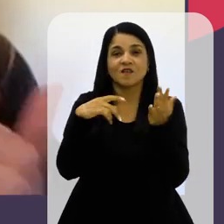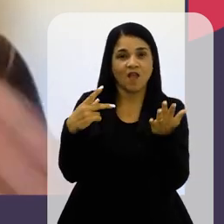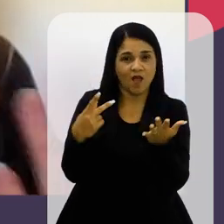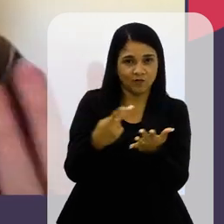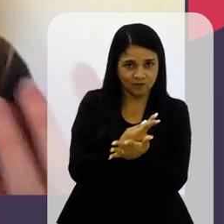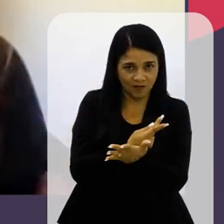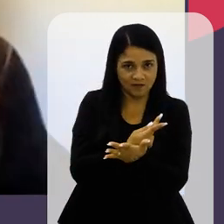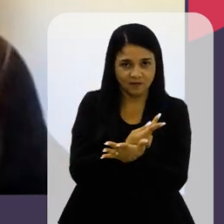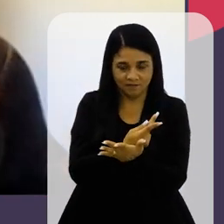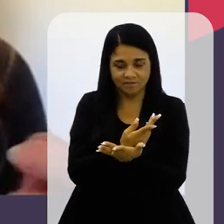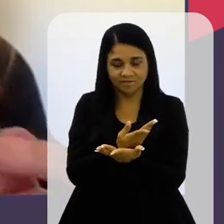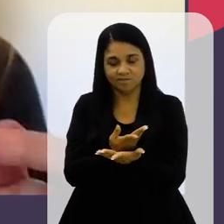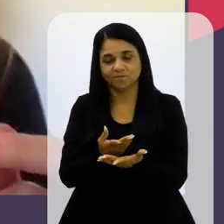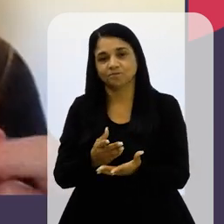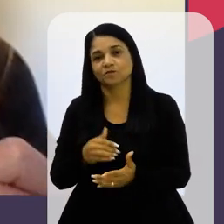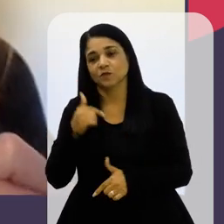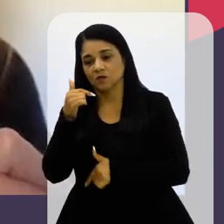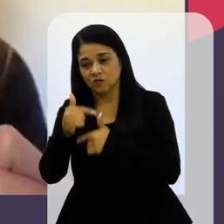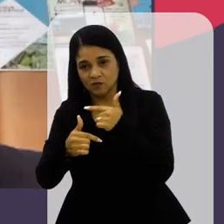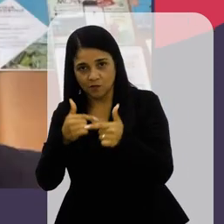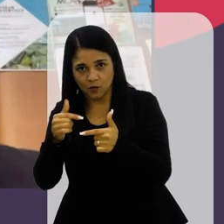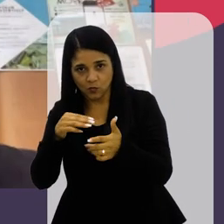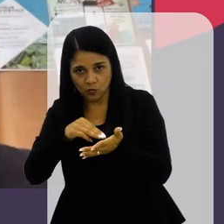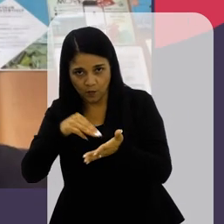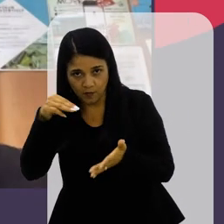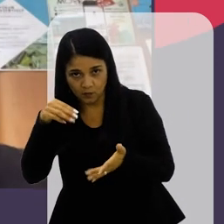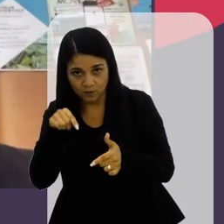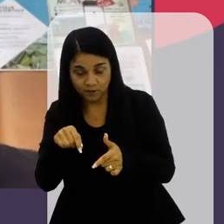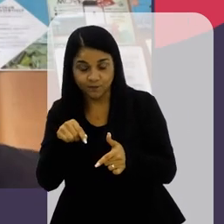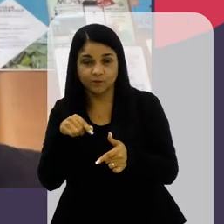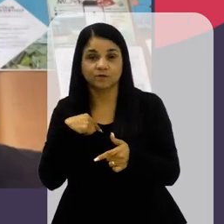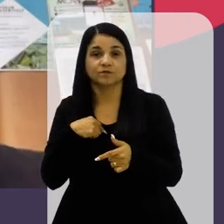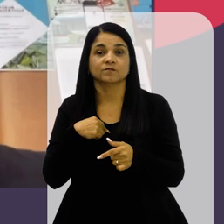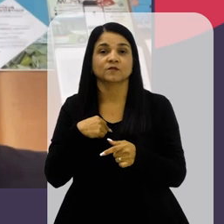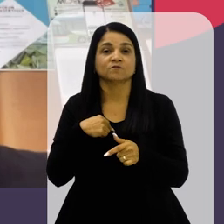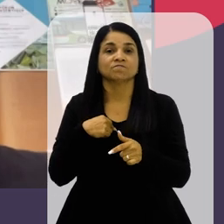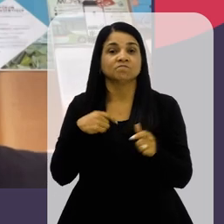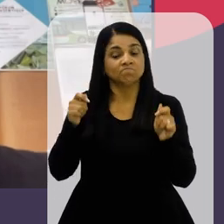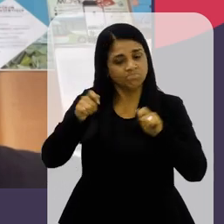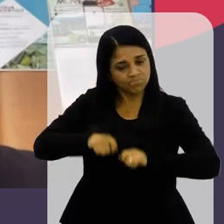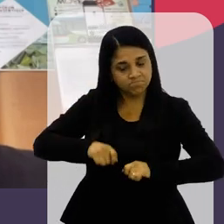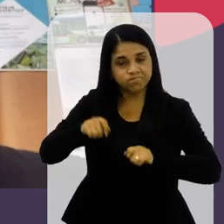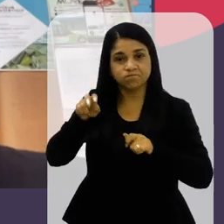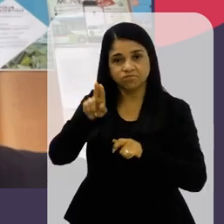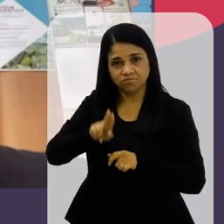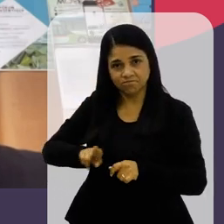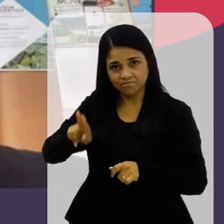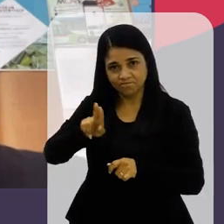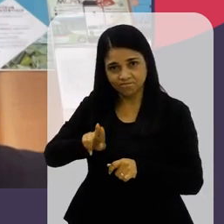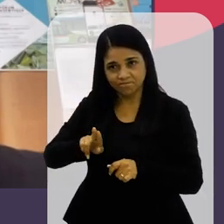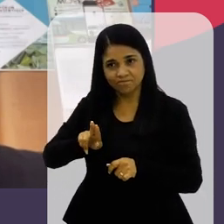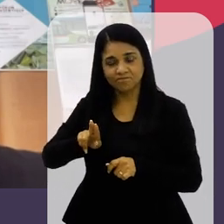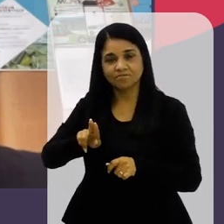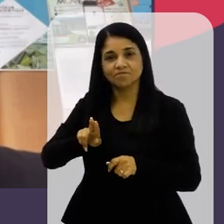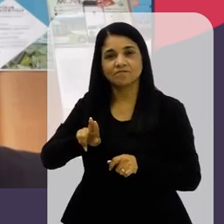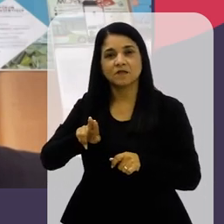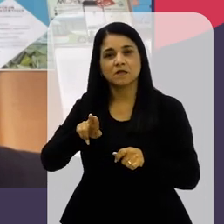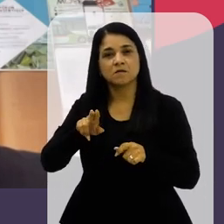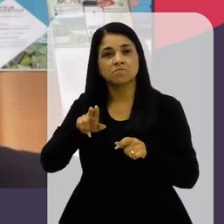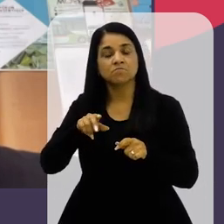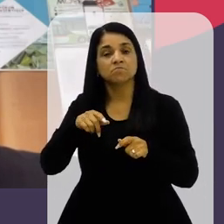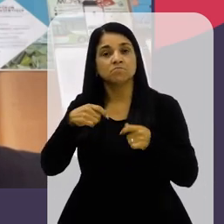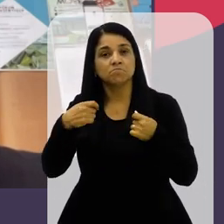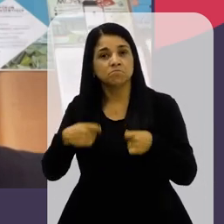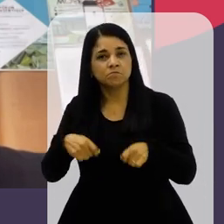Eles são De acordo com Essas variáveis Que a gente Trabalhou Então Por conta Da metodologia Que a gente Utilizou A gente